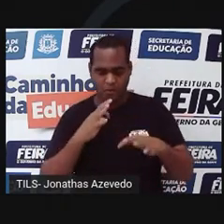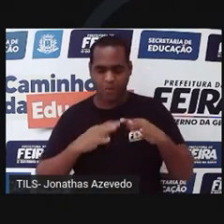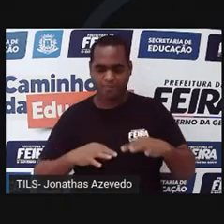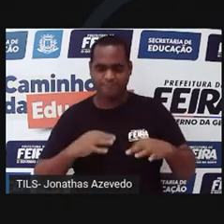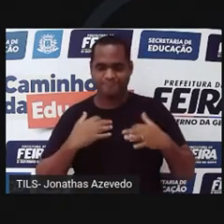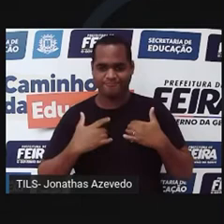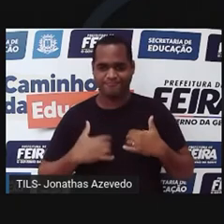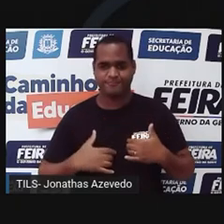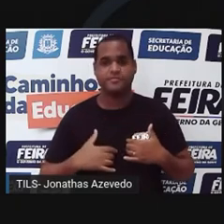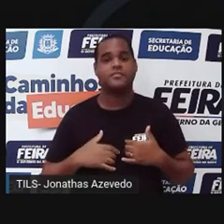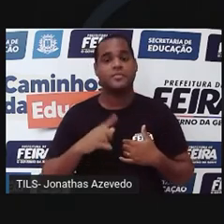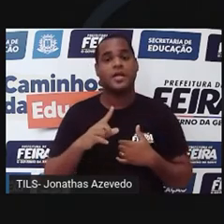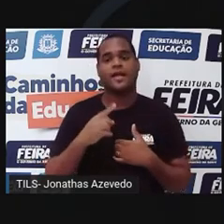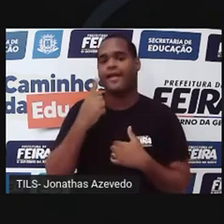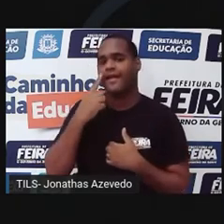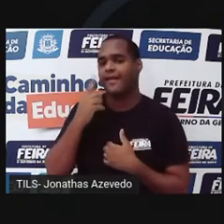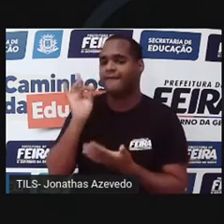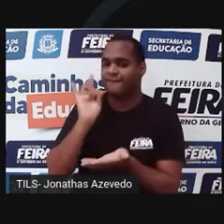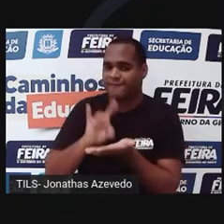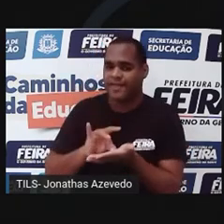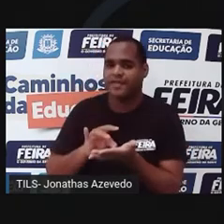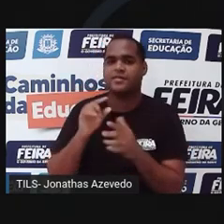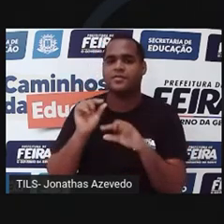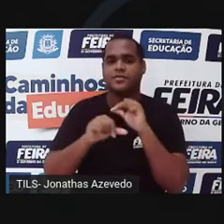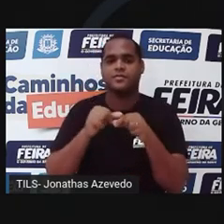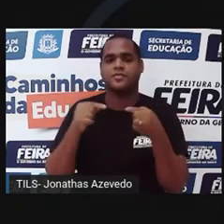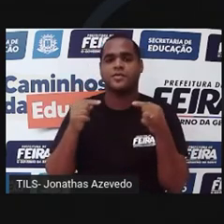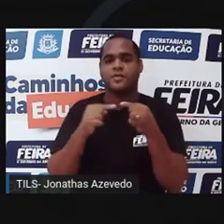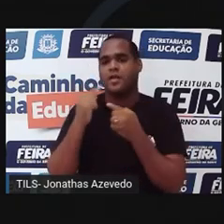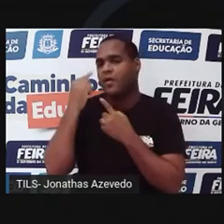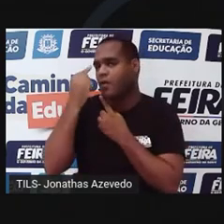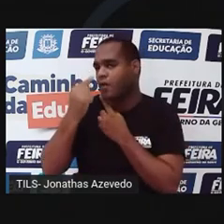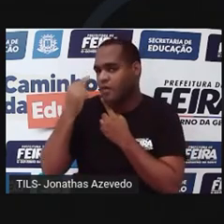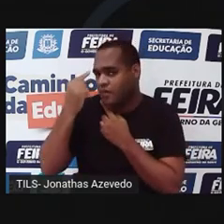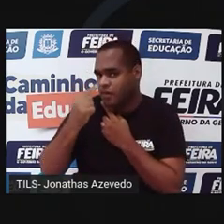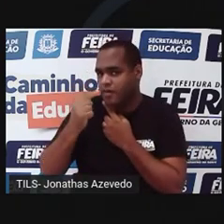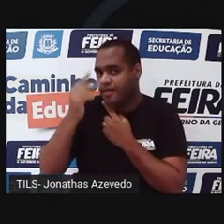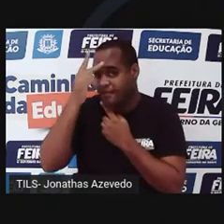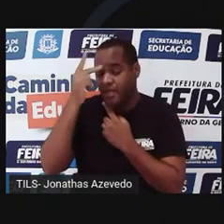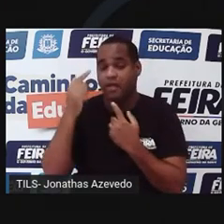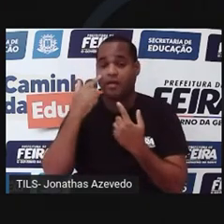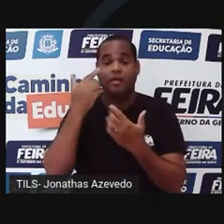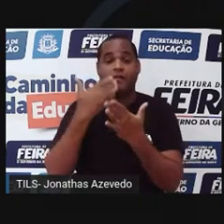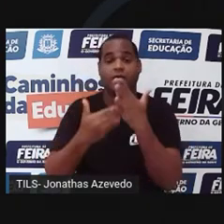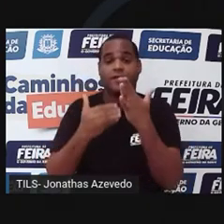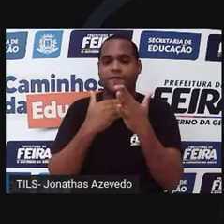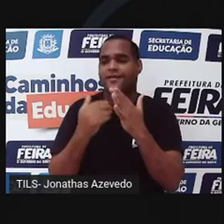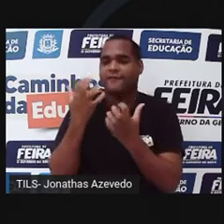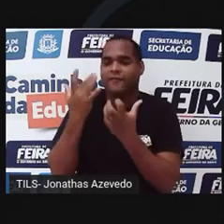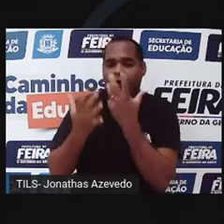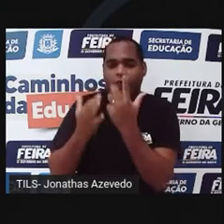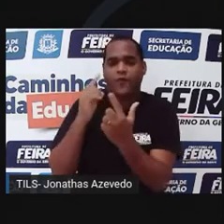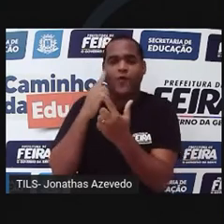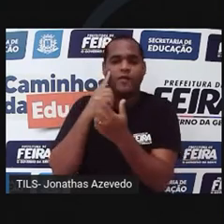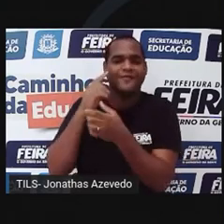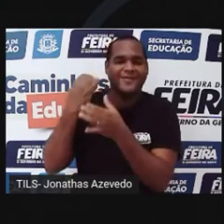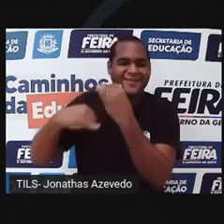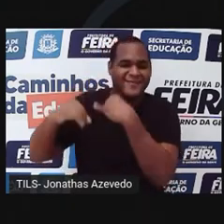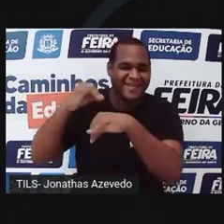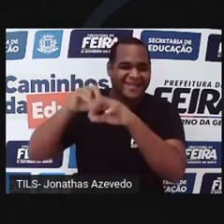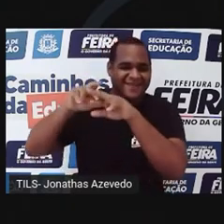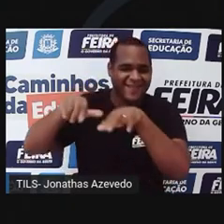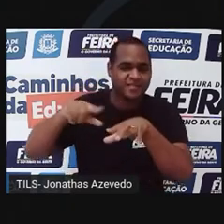Esperança, que já é realidade, com a regeneração da córnea de quem perdeu a visão por queimaduras e produtos químicos,